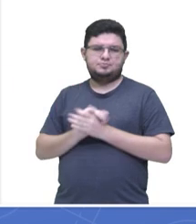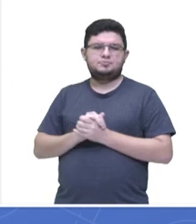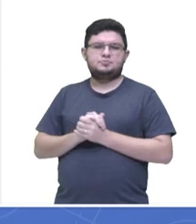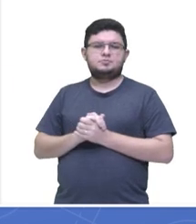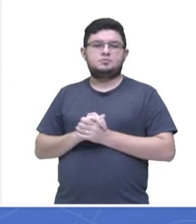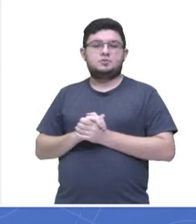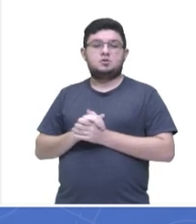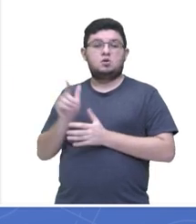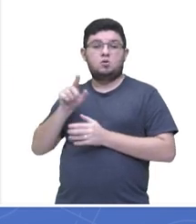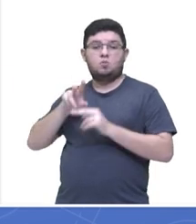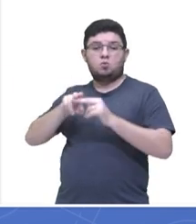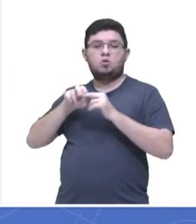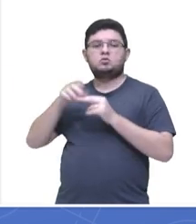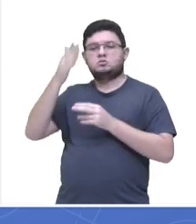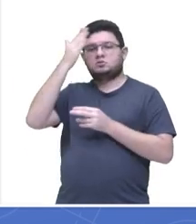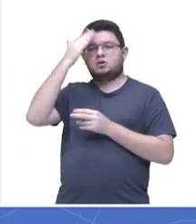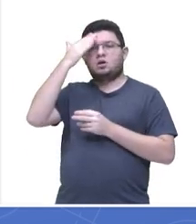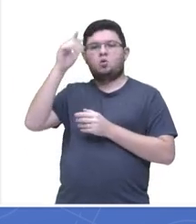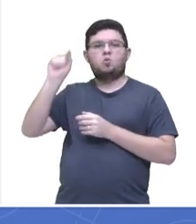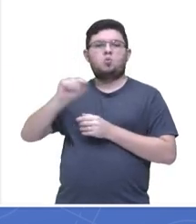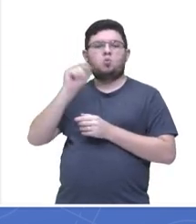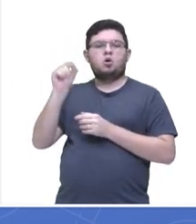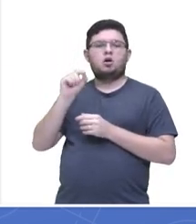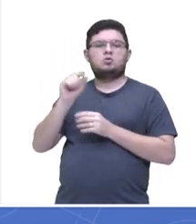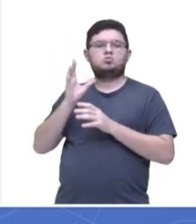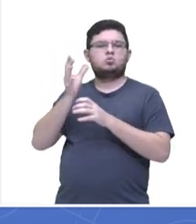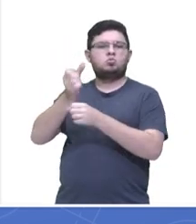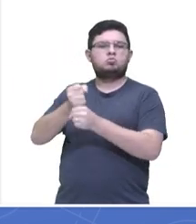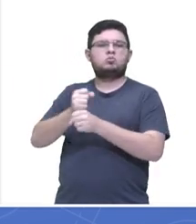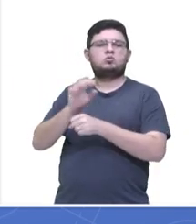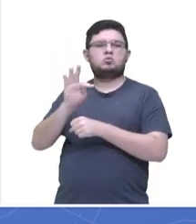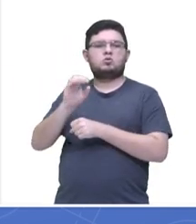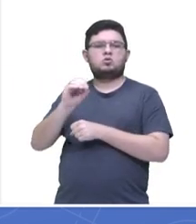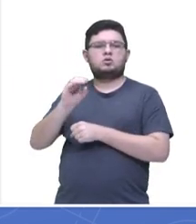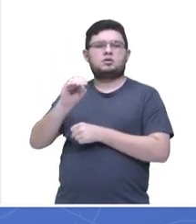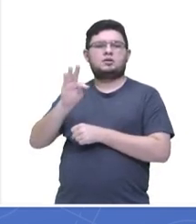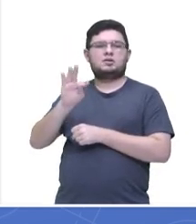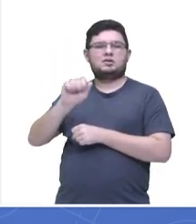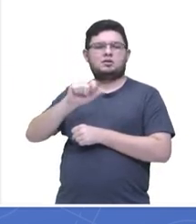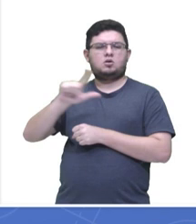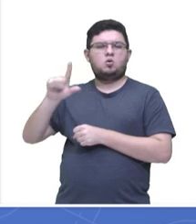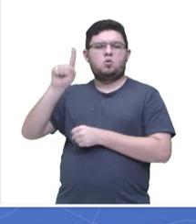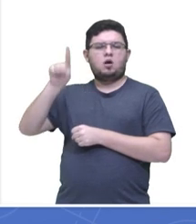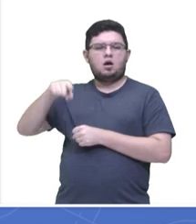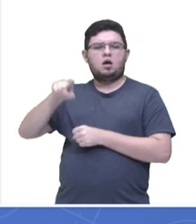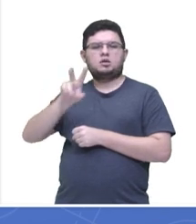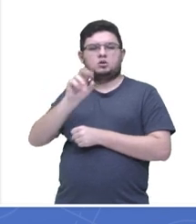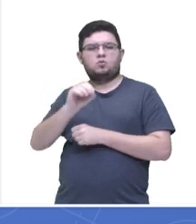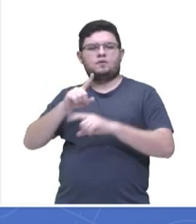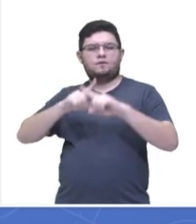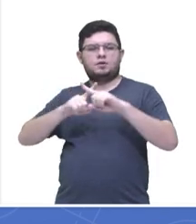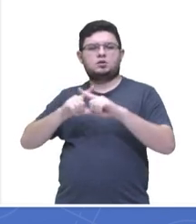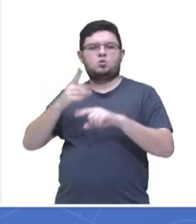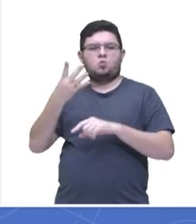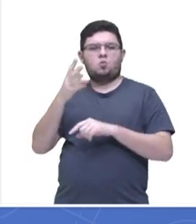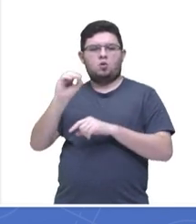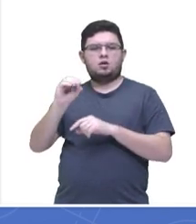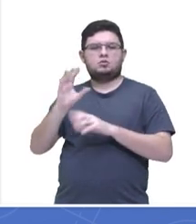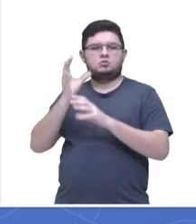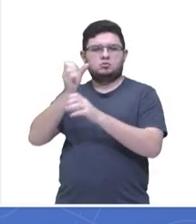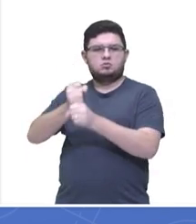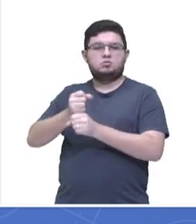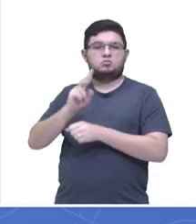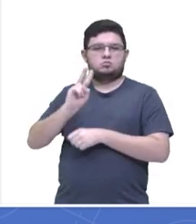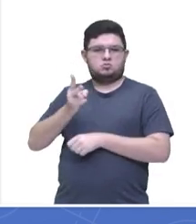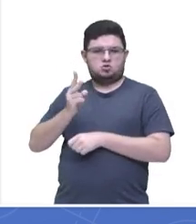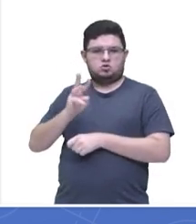o valor total é 50 vezes 40, cujo resultado logicamente é igual a 2.000.